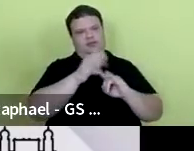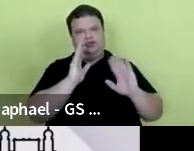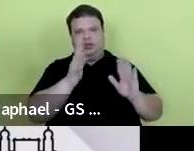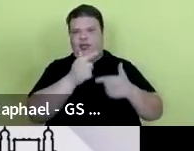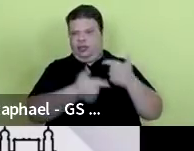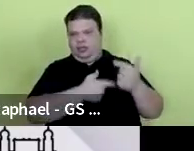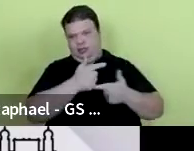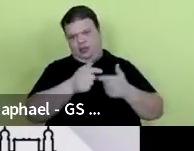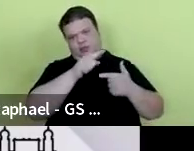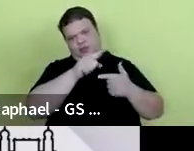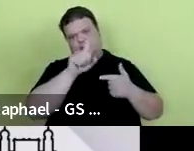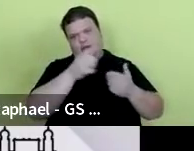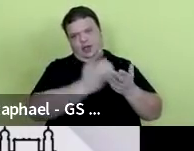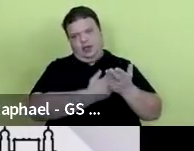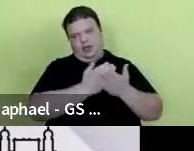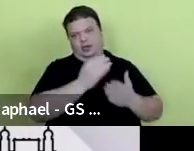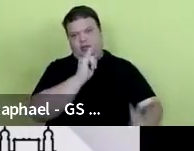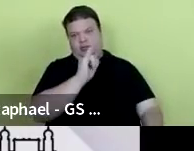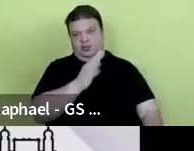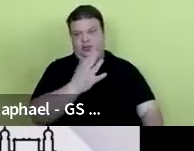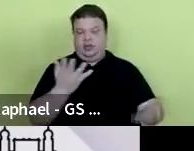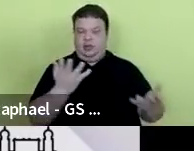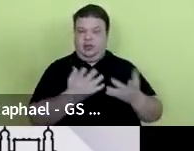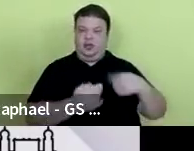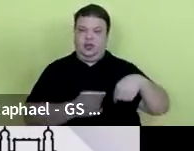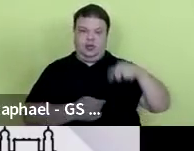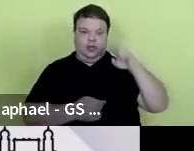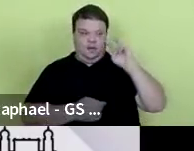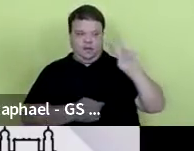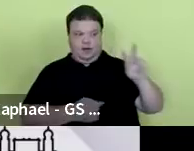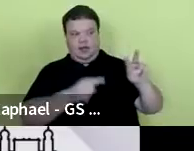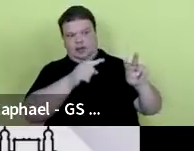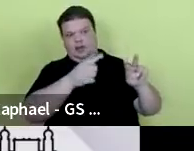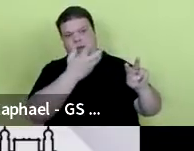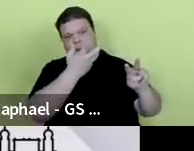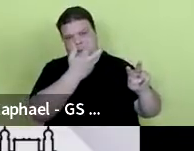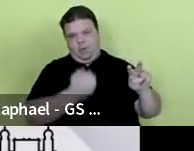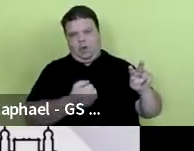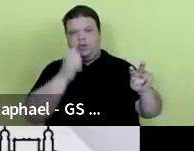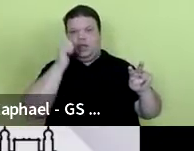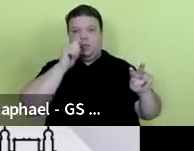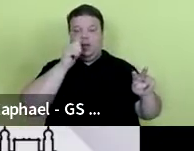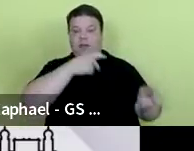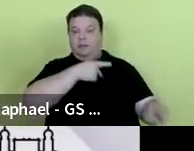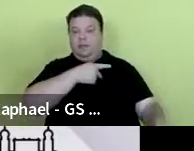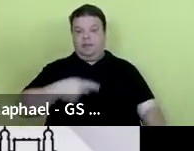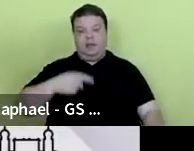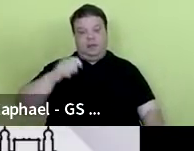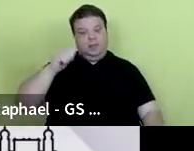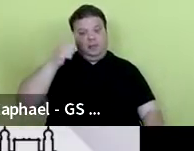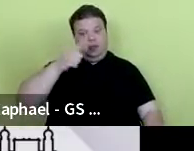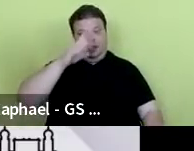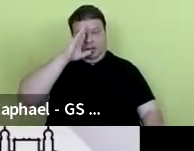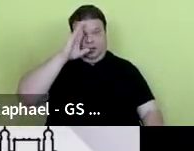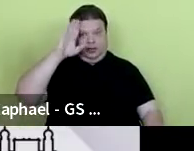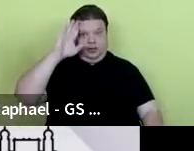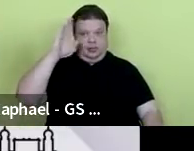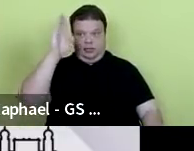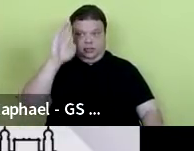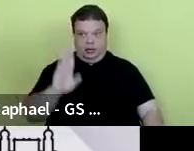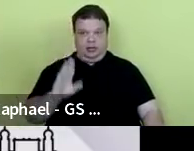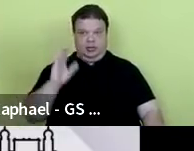iniciação científica do PROVOC, e ontem, na posse da primeira mulher presidente da Academia Brasileira de Ciências,